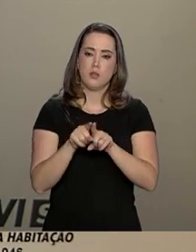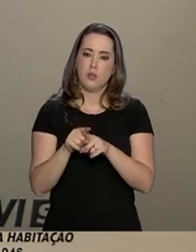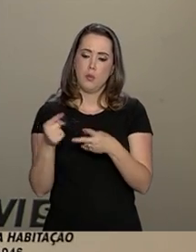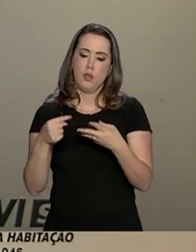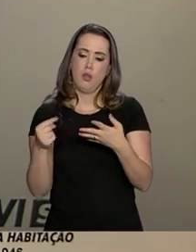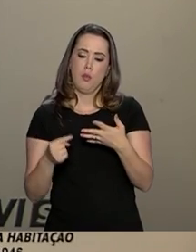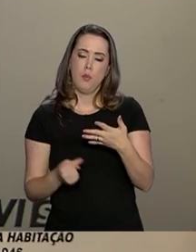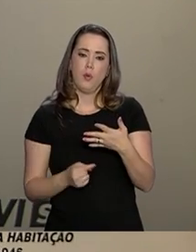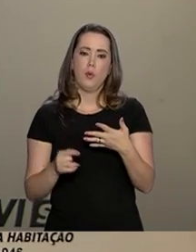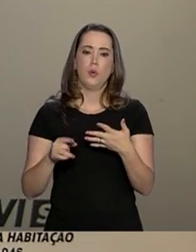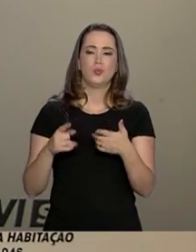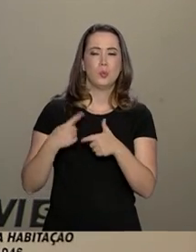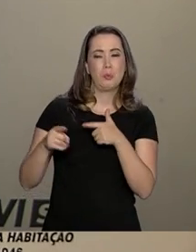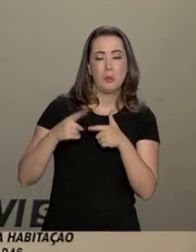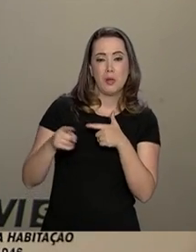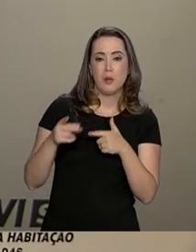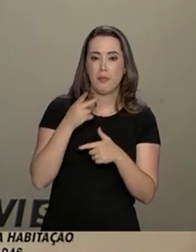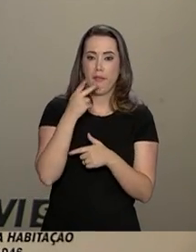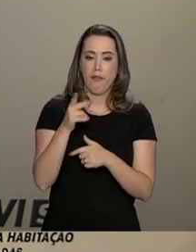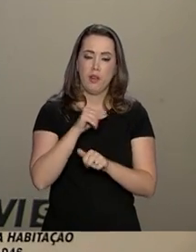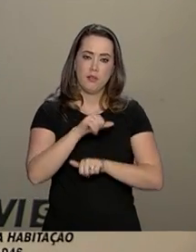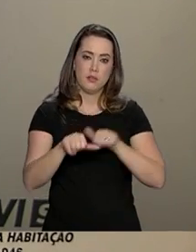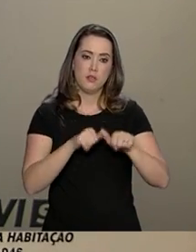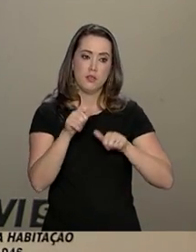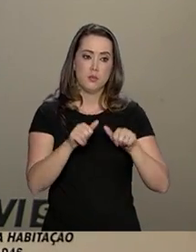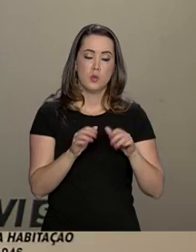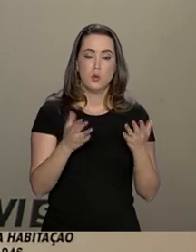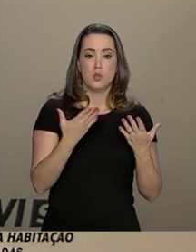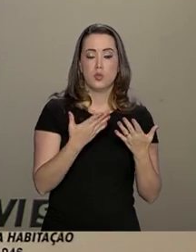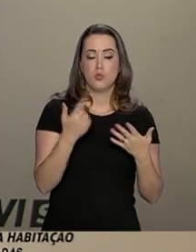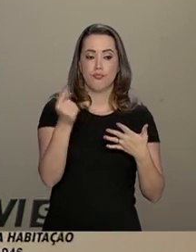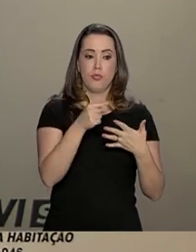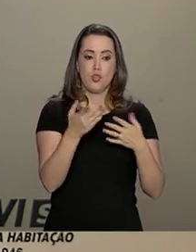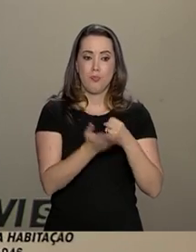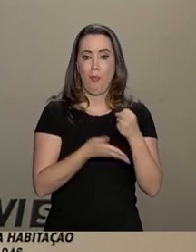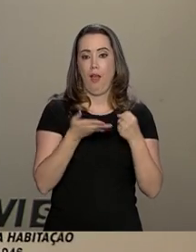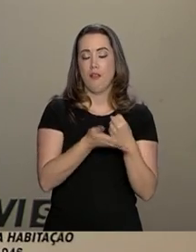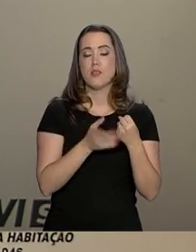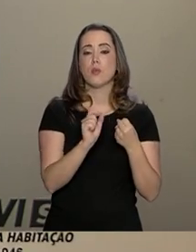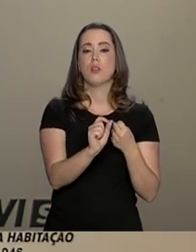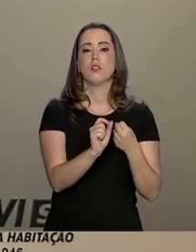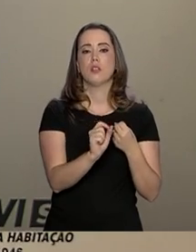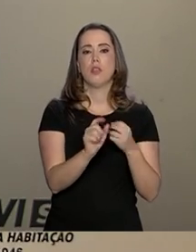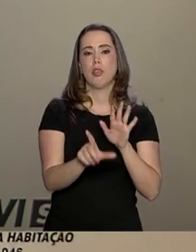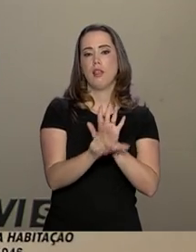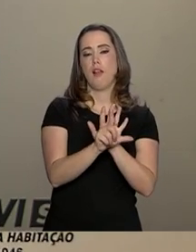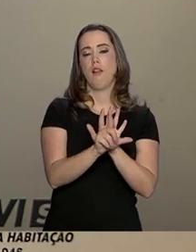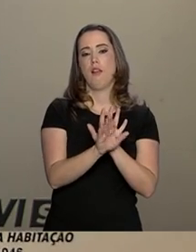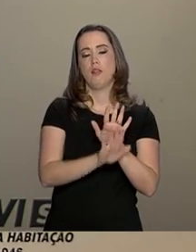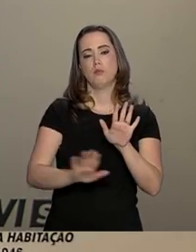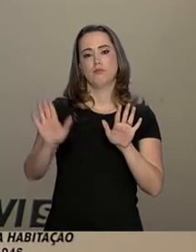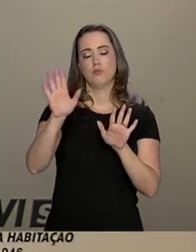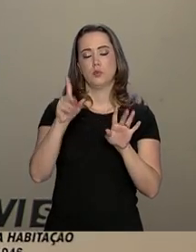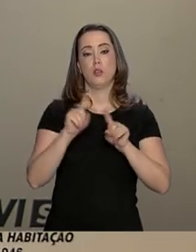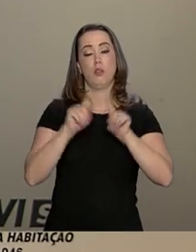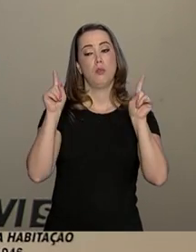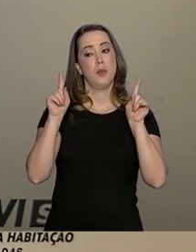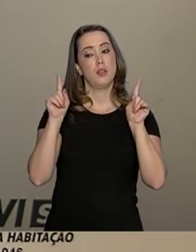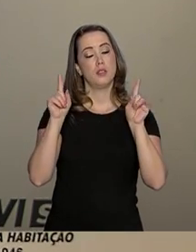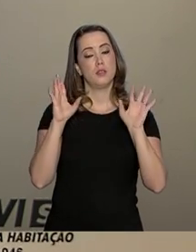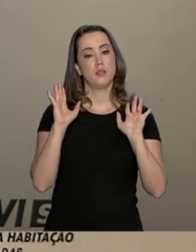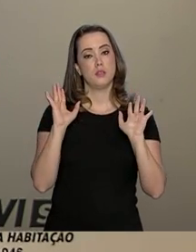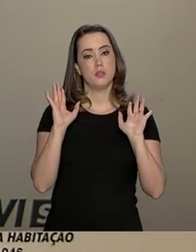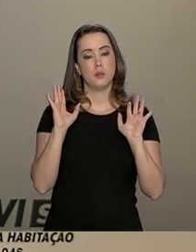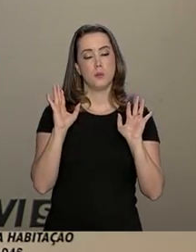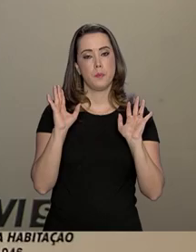pontos mais sensíveis que dizem respeito à transformação de princípios, ou valores, ou ideias, na legislação nacional. Então, a restrição,